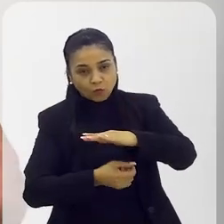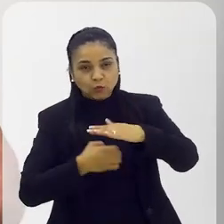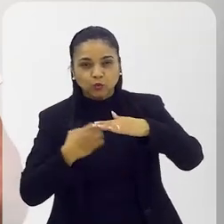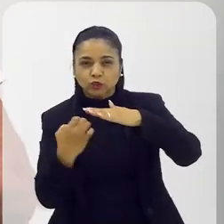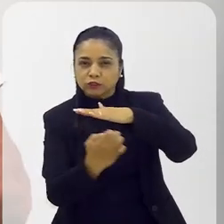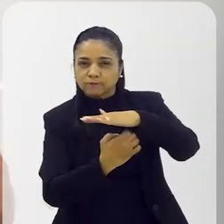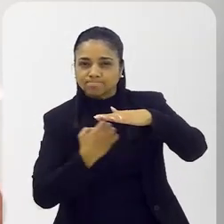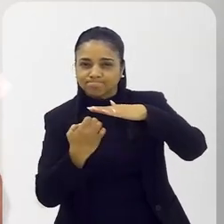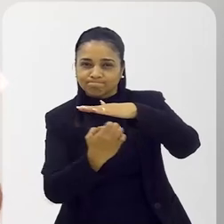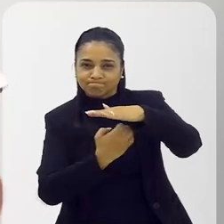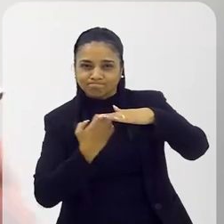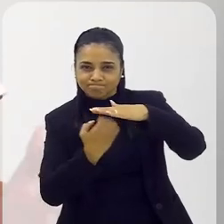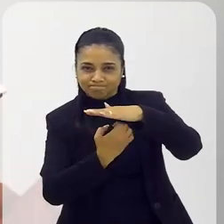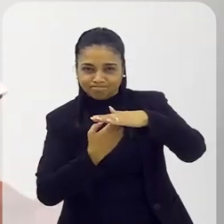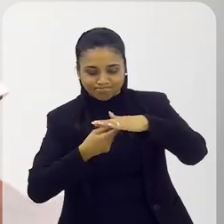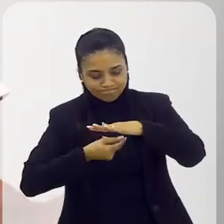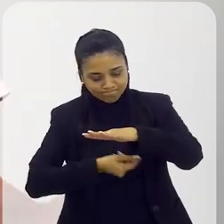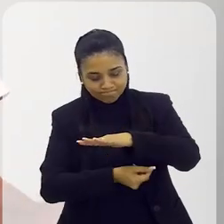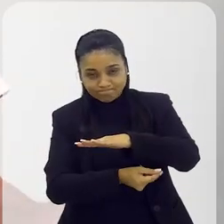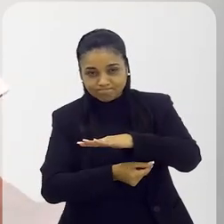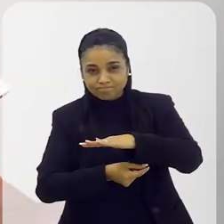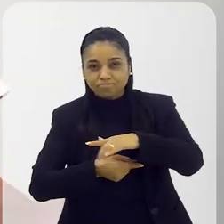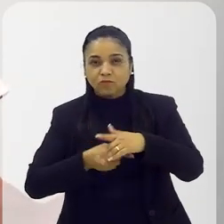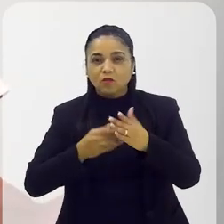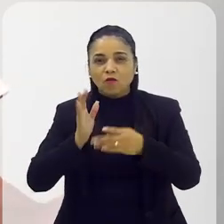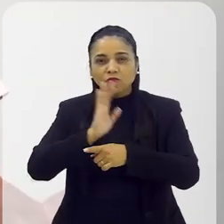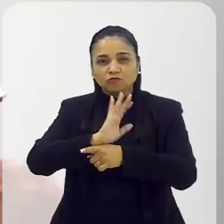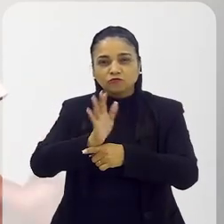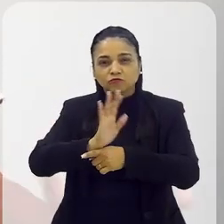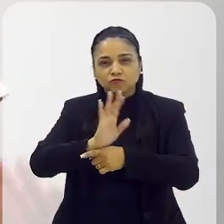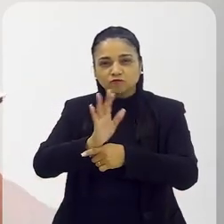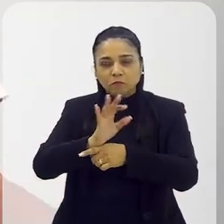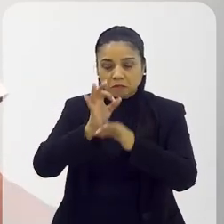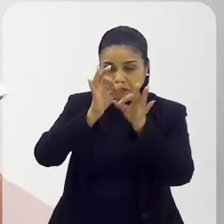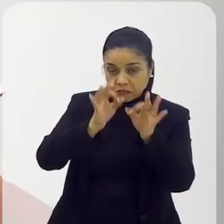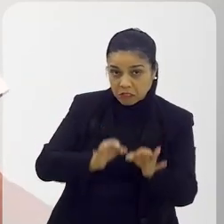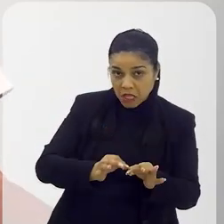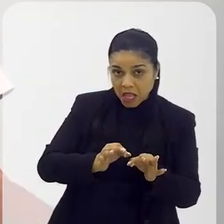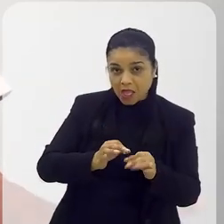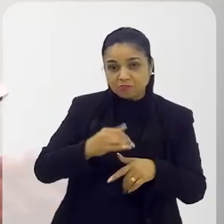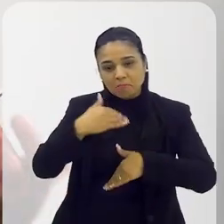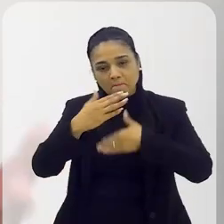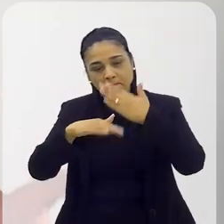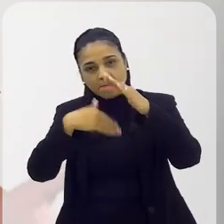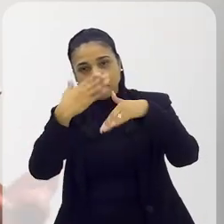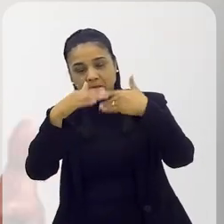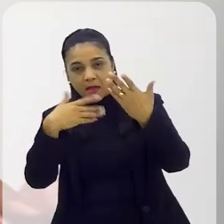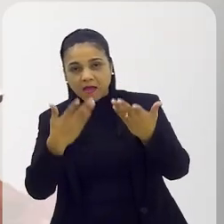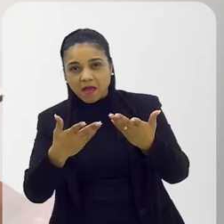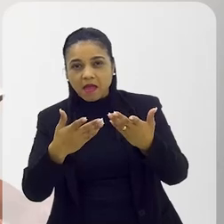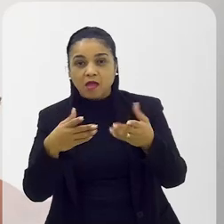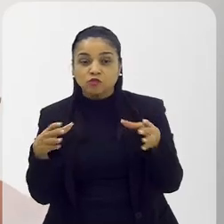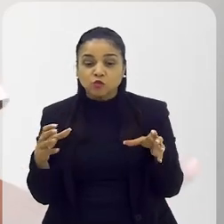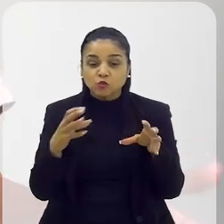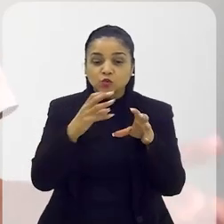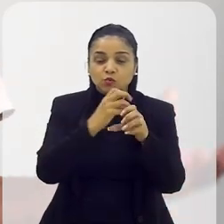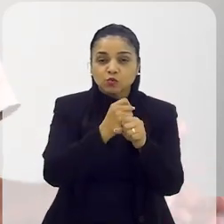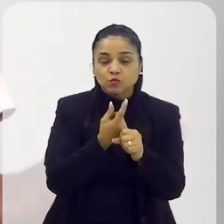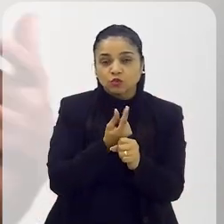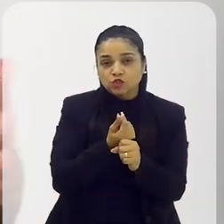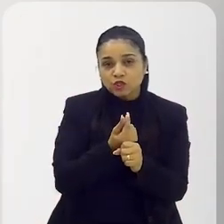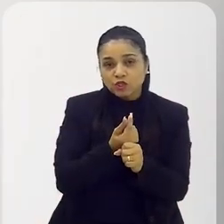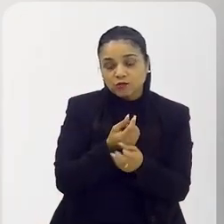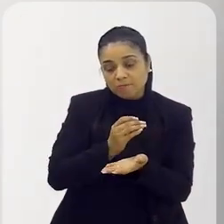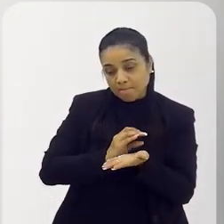fundo setorial, que desenvolveu uma... Os filmes que dão certo desenvolveram um jeito de juntar